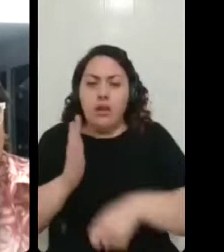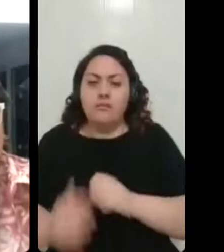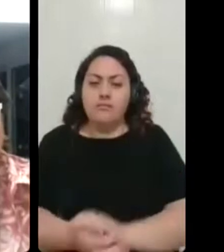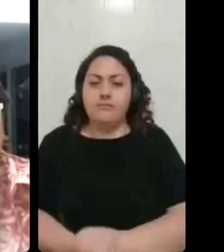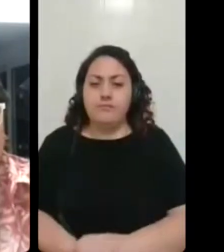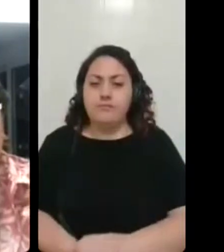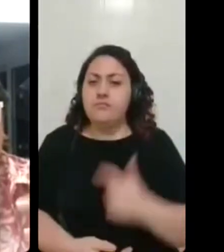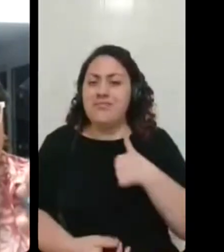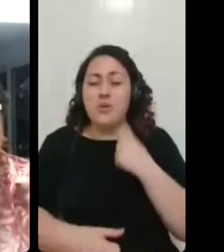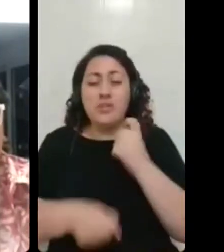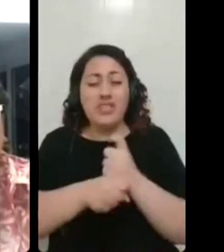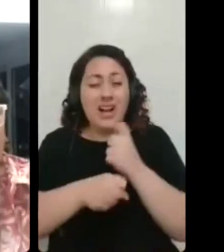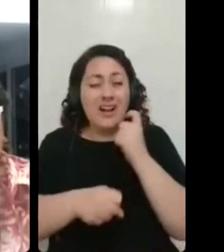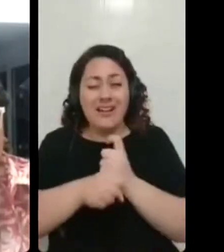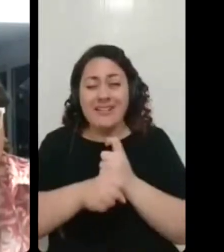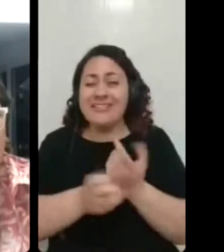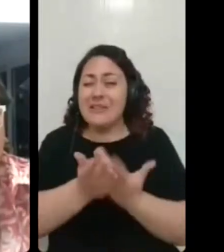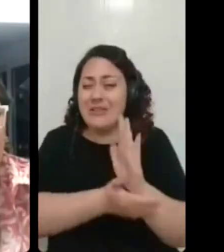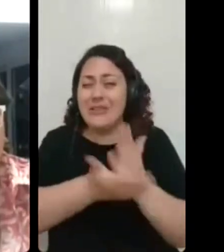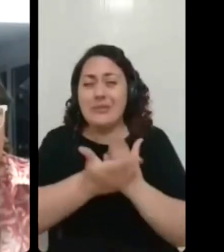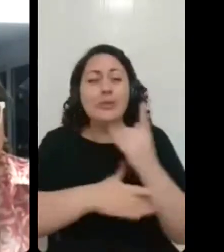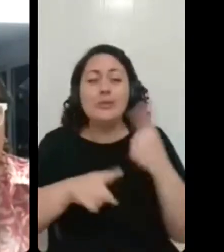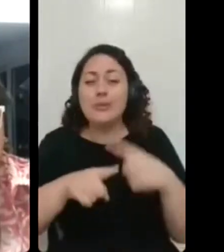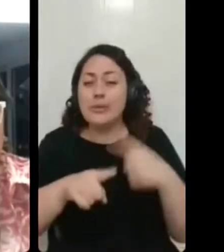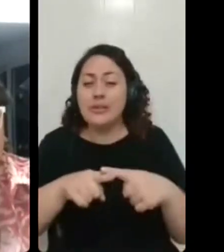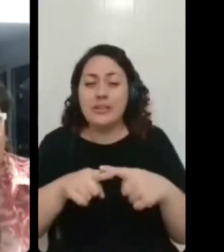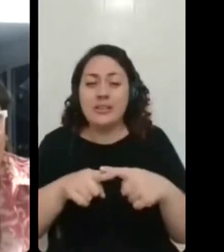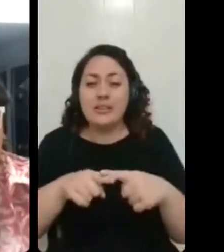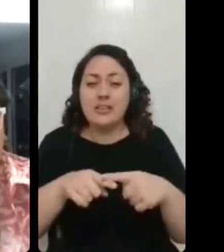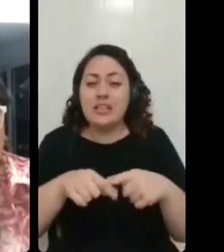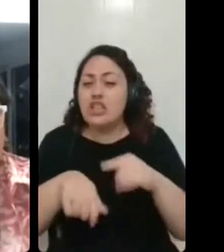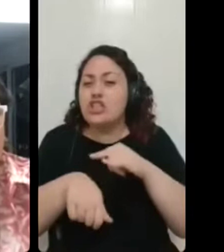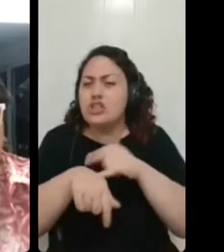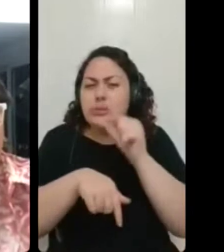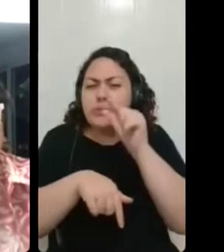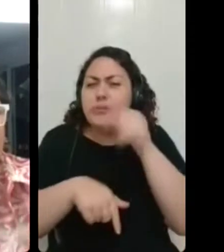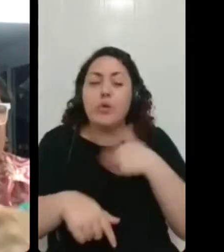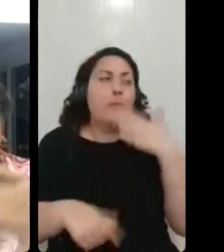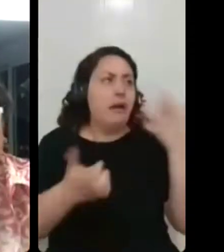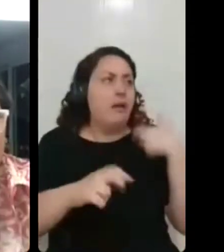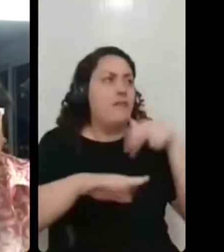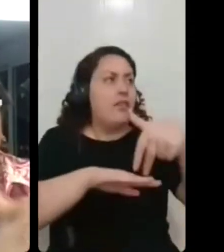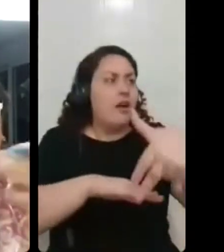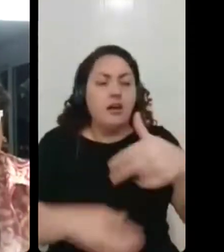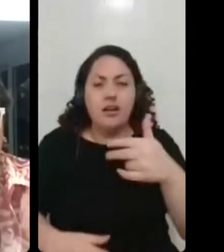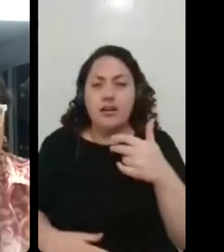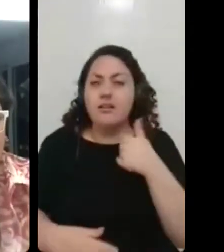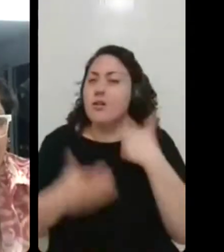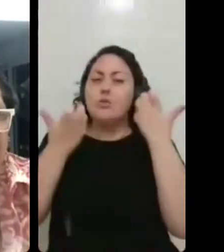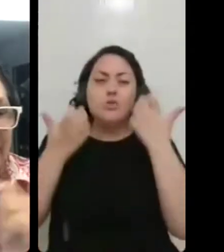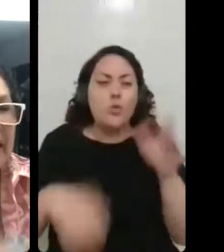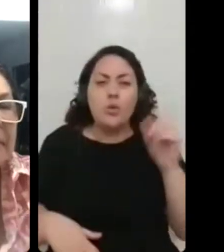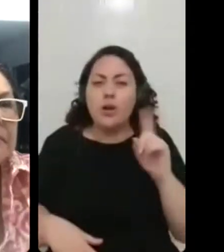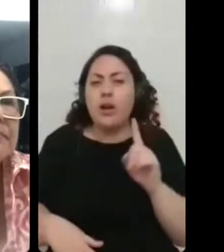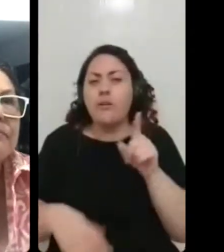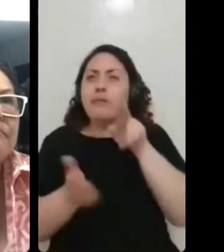andar, porque, assim, pra fazer meia dúzia de pingo de xixi, eu queria levantar e ir. Então, assim, eu não queria saber daquela história de ficar